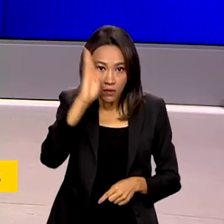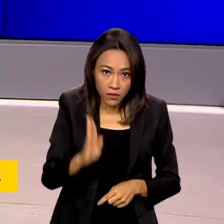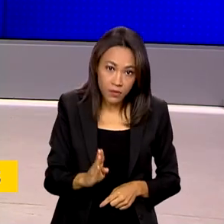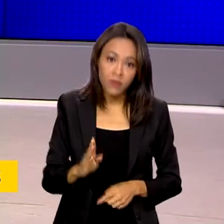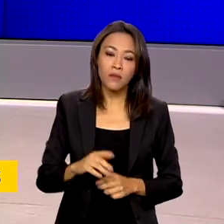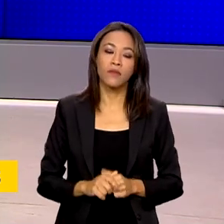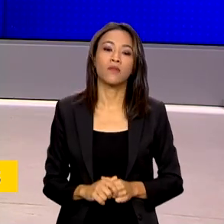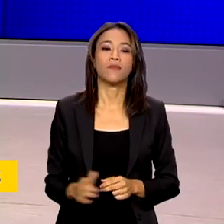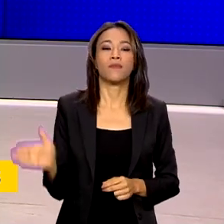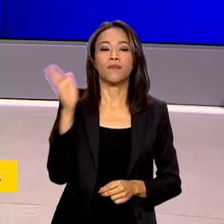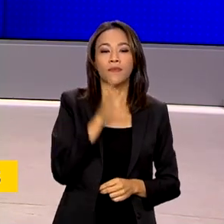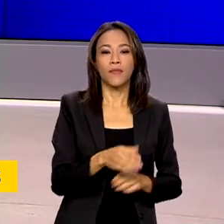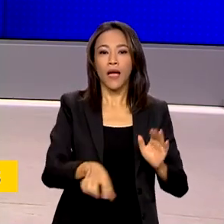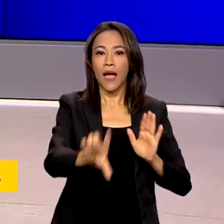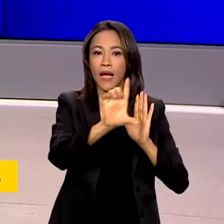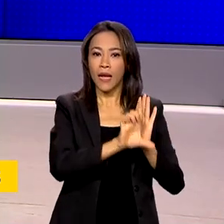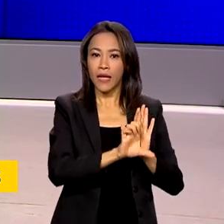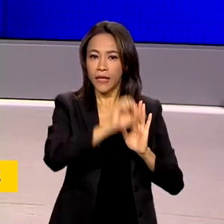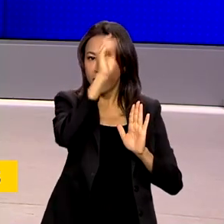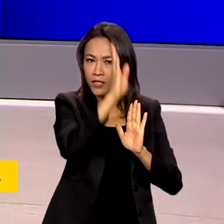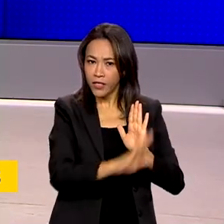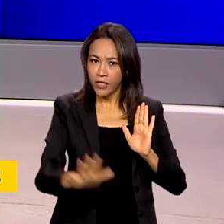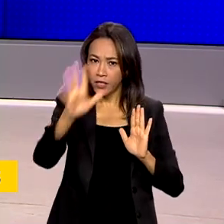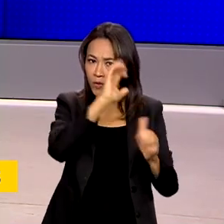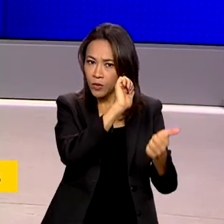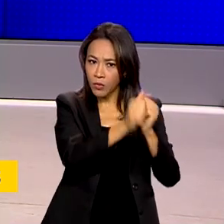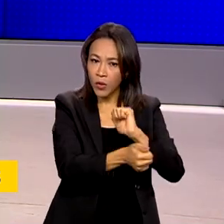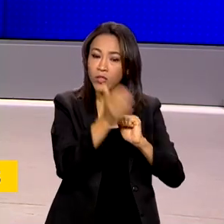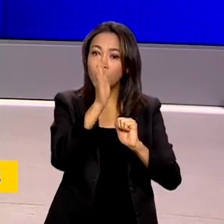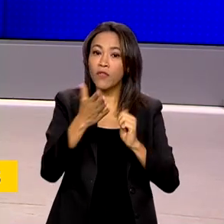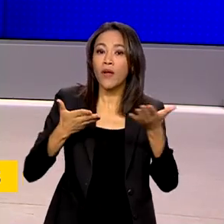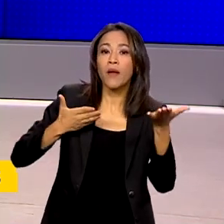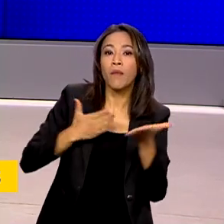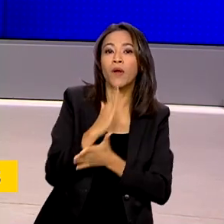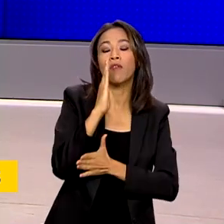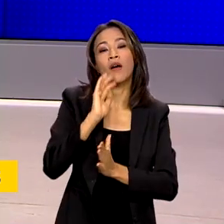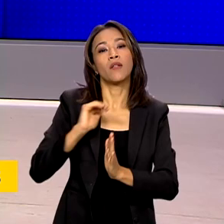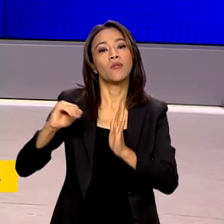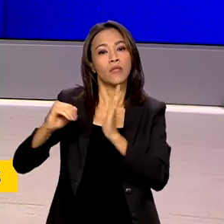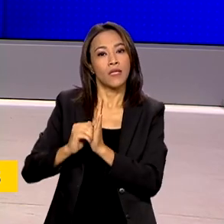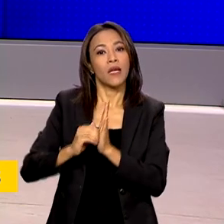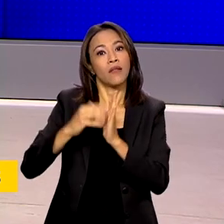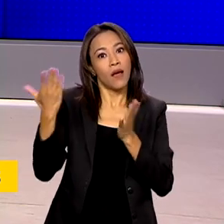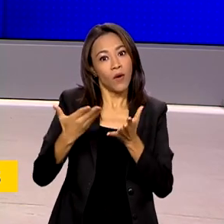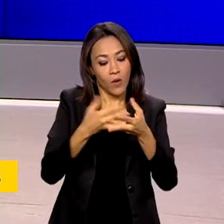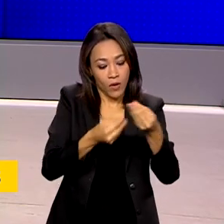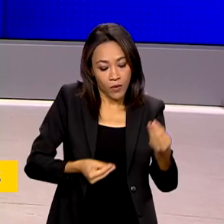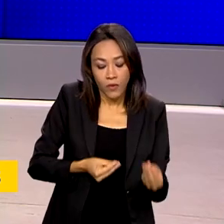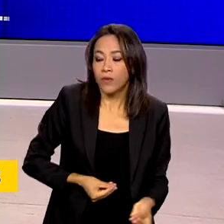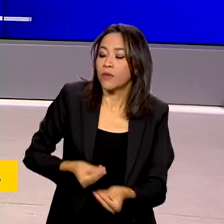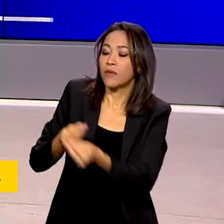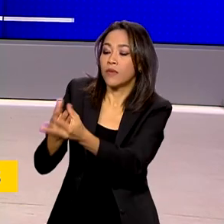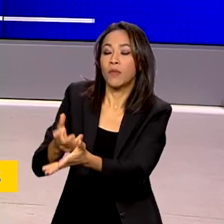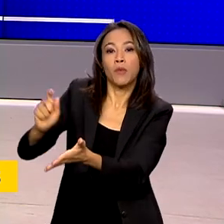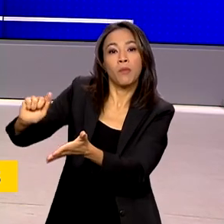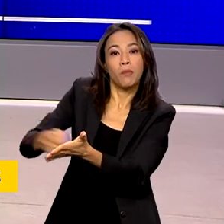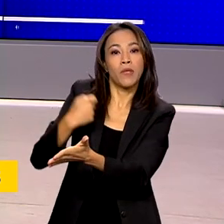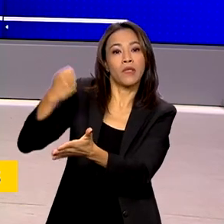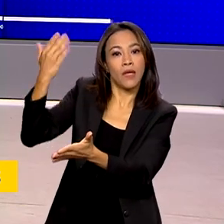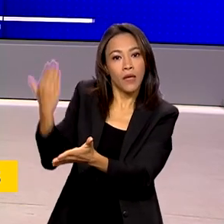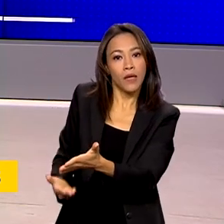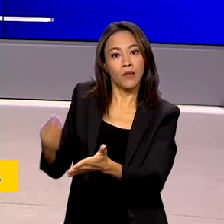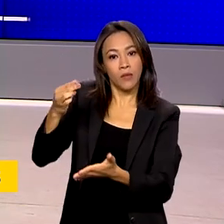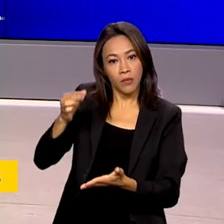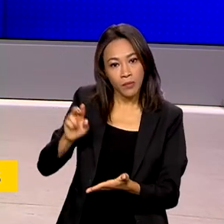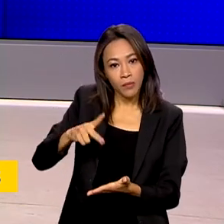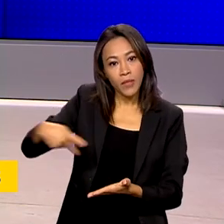A Lei Geral do Esporte foi aprovada no Senado e segue para a sanção presidencial. O novo marco regulatório estabelece